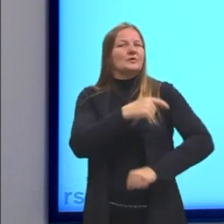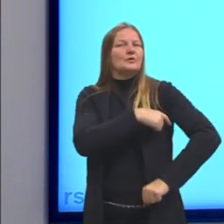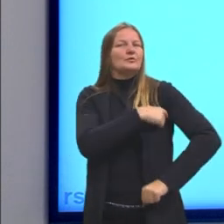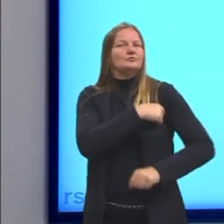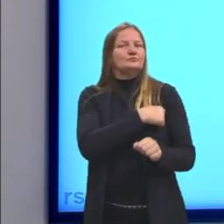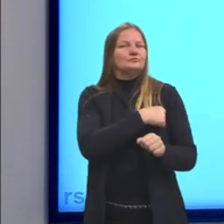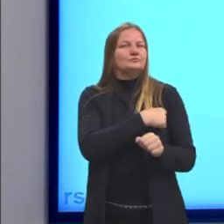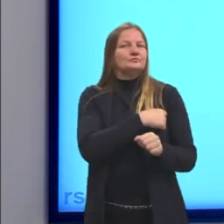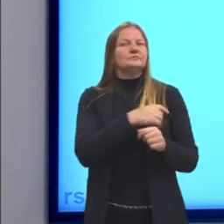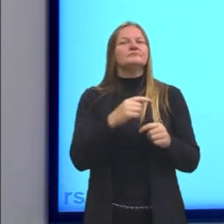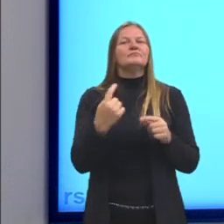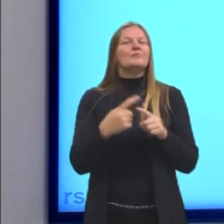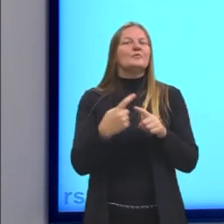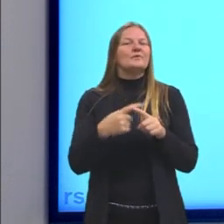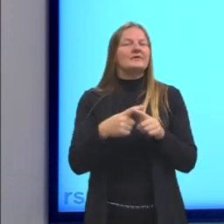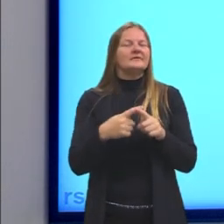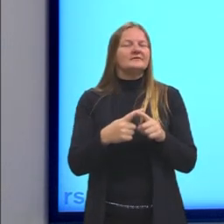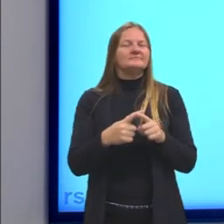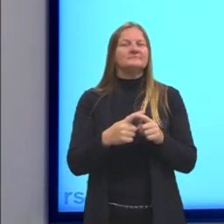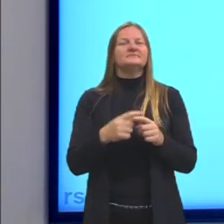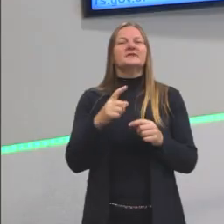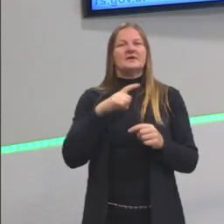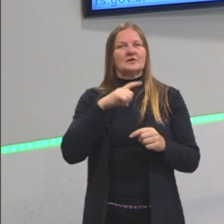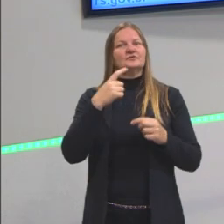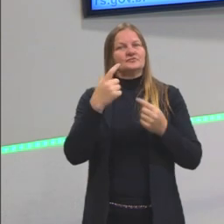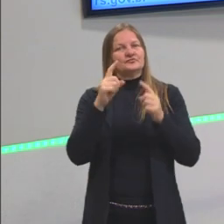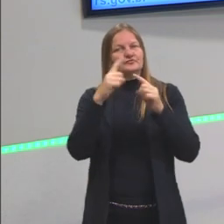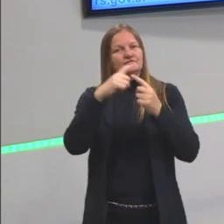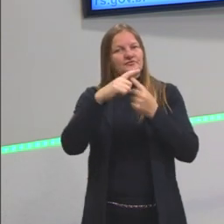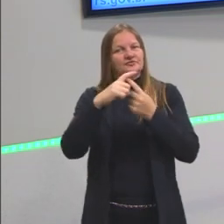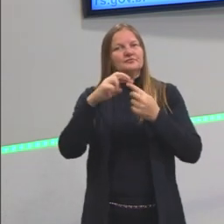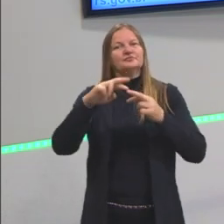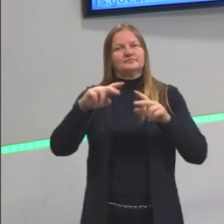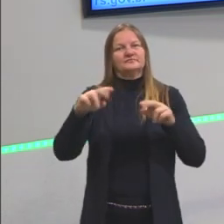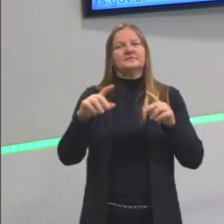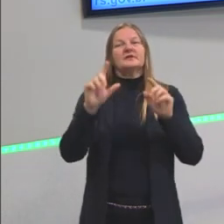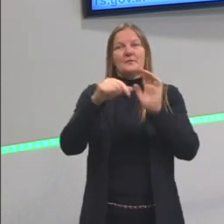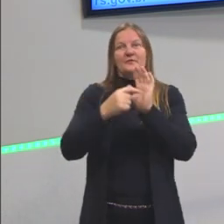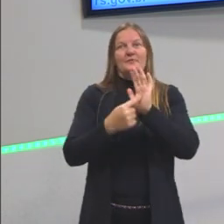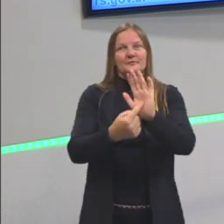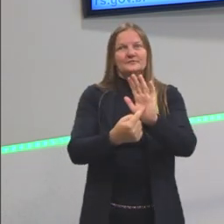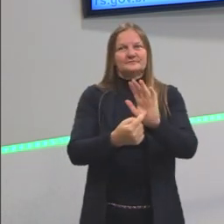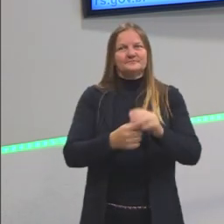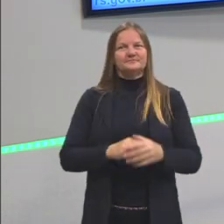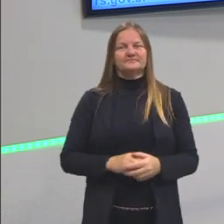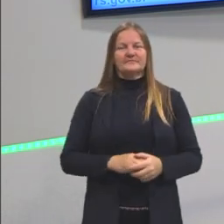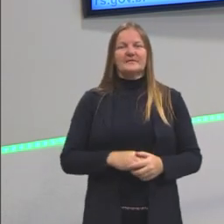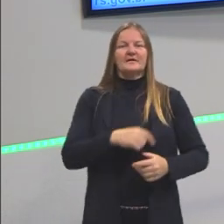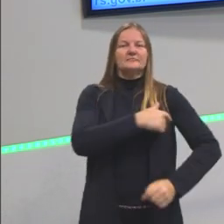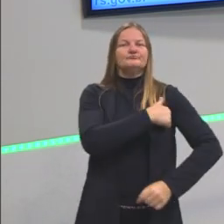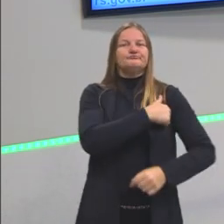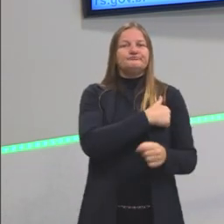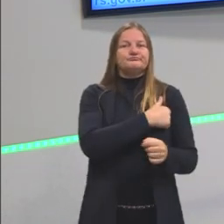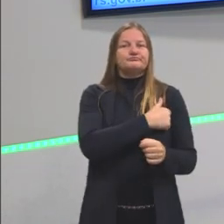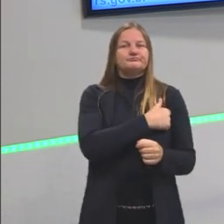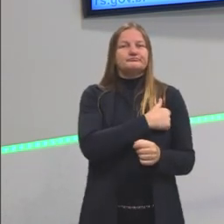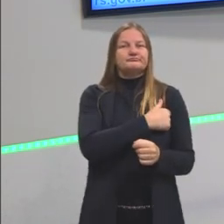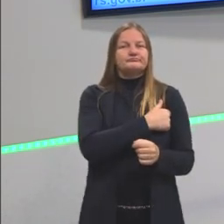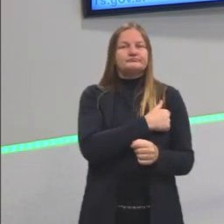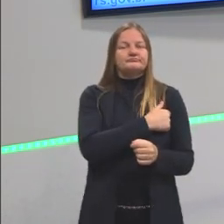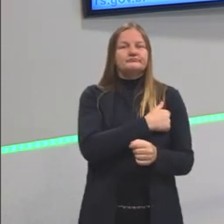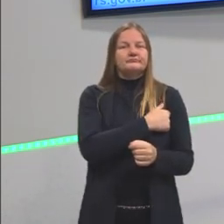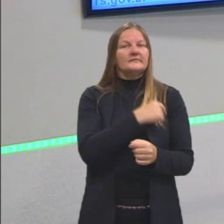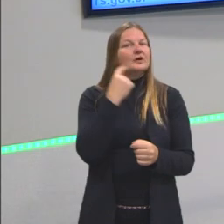braço ou tem outros tipos de termômetros que a gente já vai ver a seguir. E deixa um tempo ali. O acontece? Se